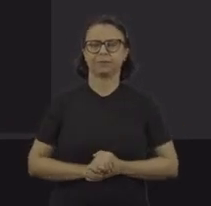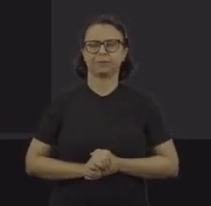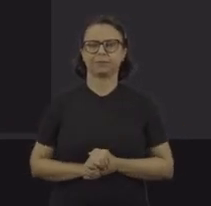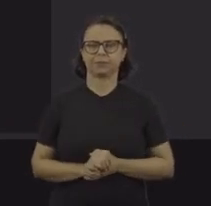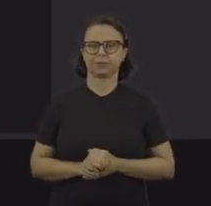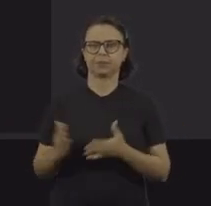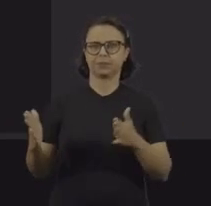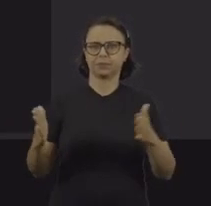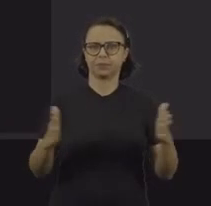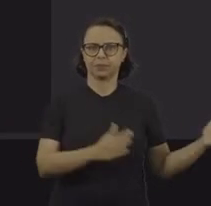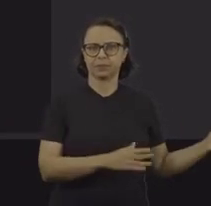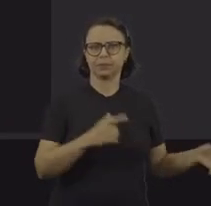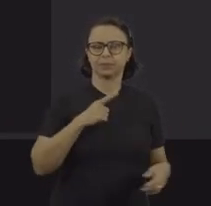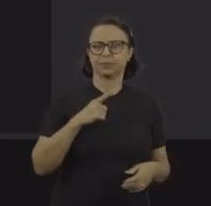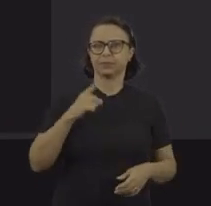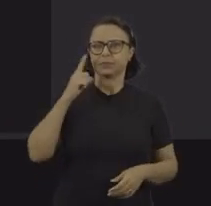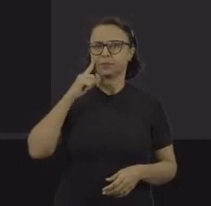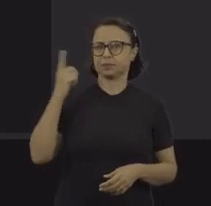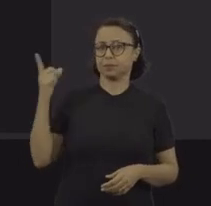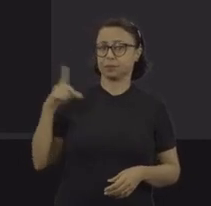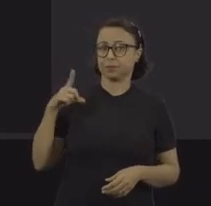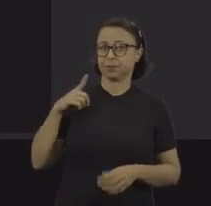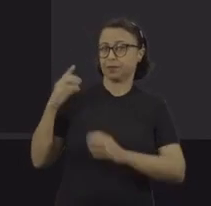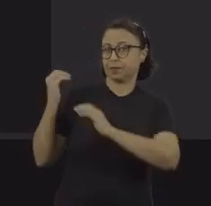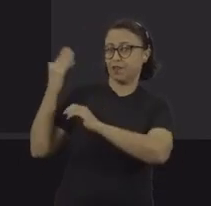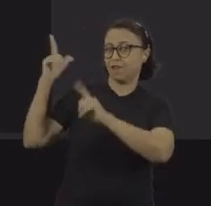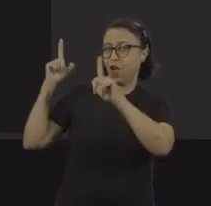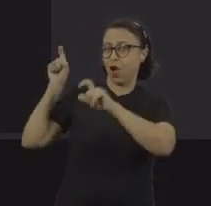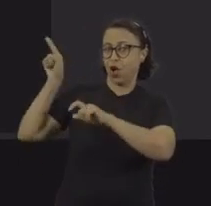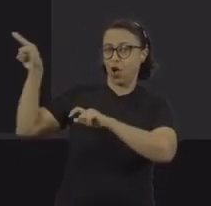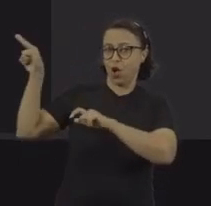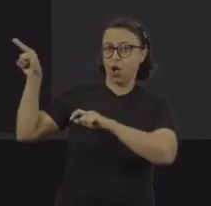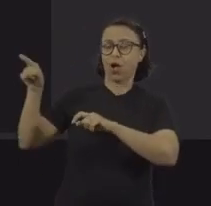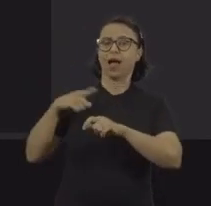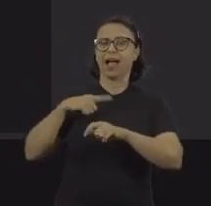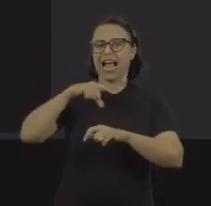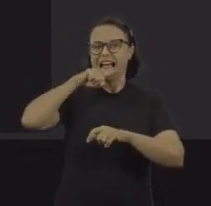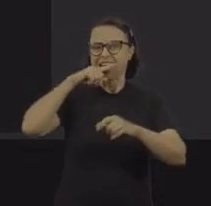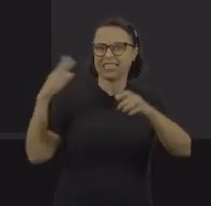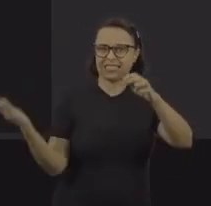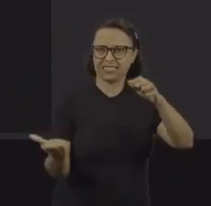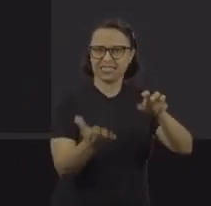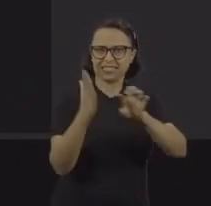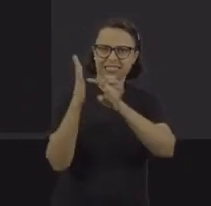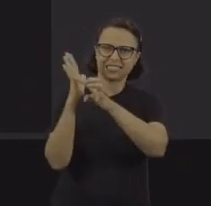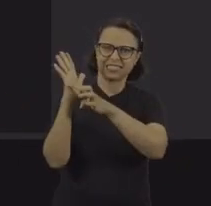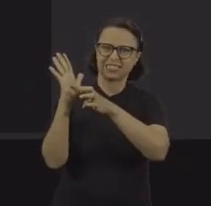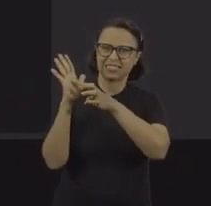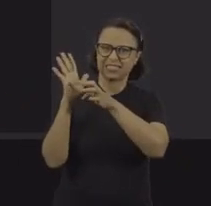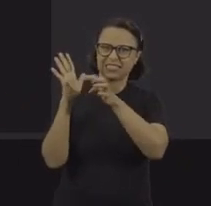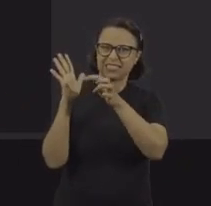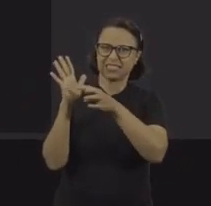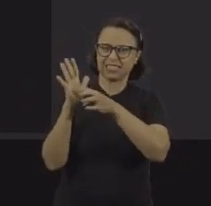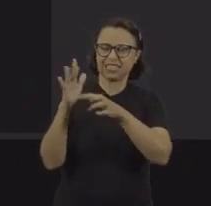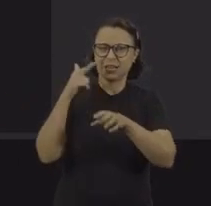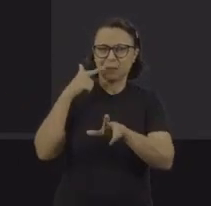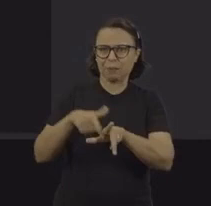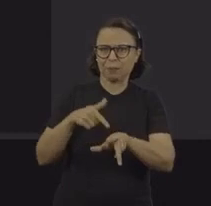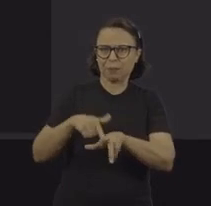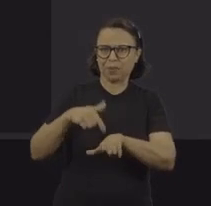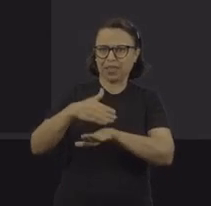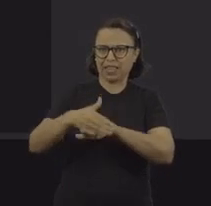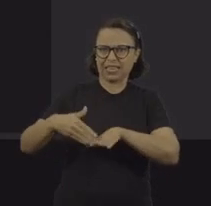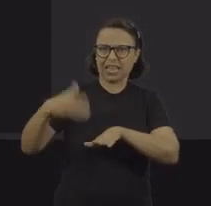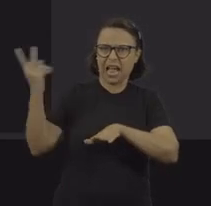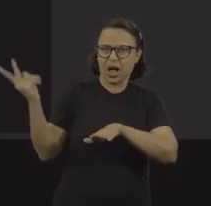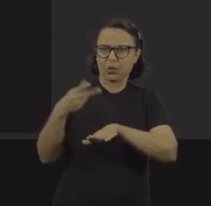o EPI do trabalhador à esquerda, essa aqui é a luva que ele usava no corte de cana, à direita novamente uma situação de falta de assistência médica, o trabalhador se